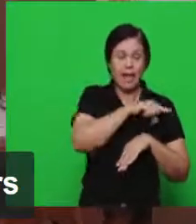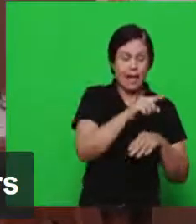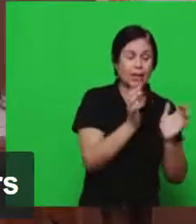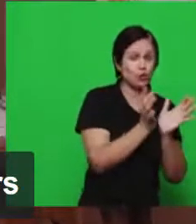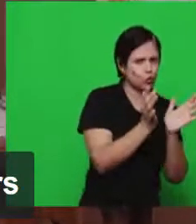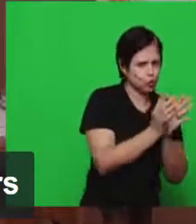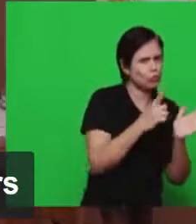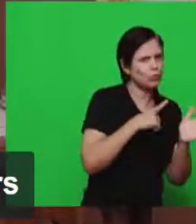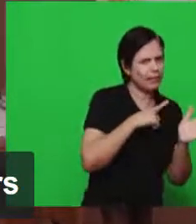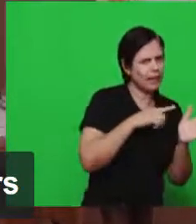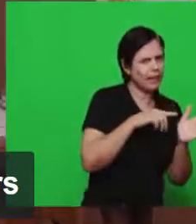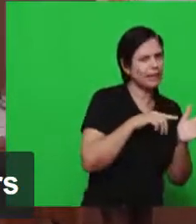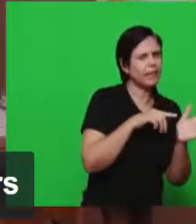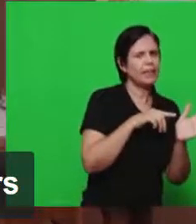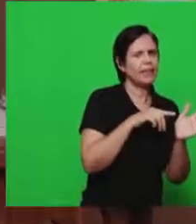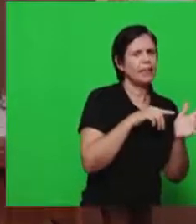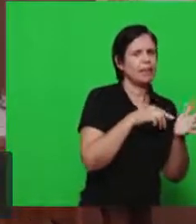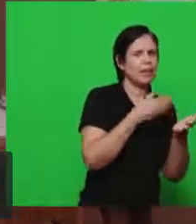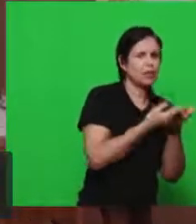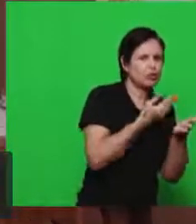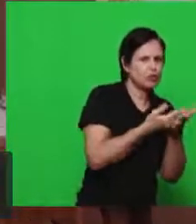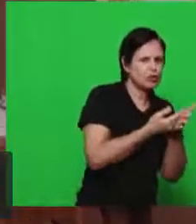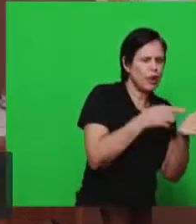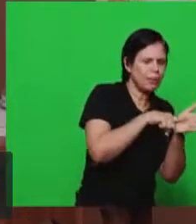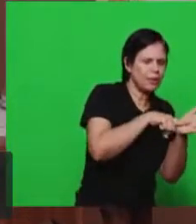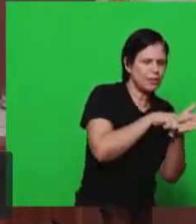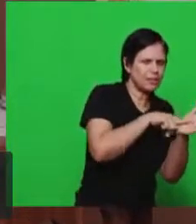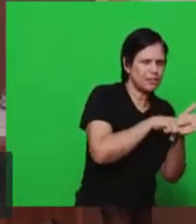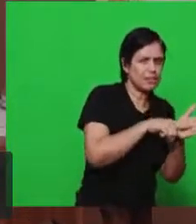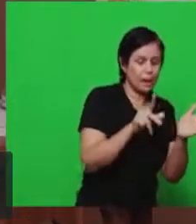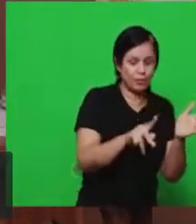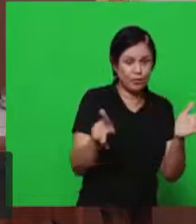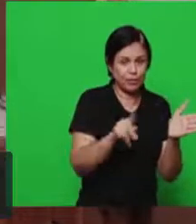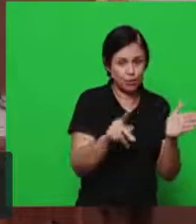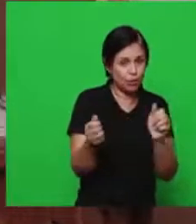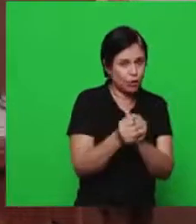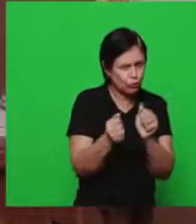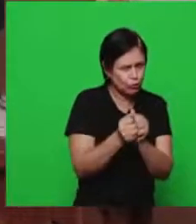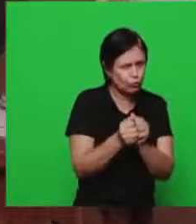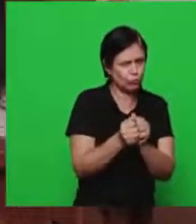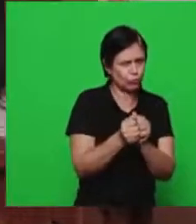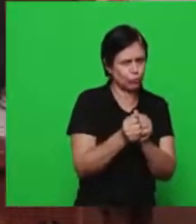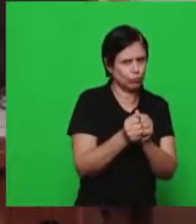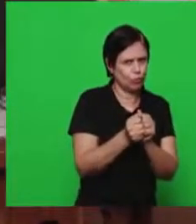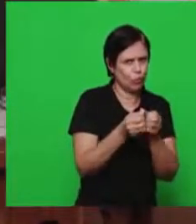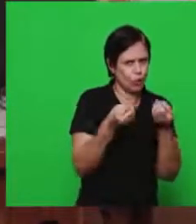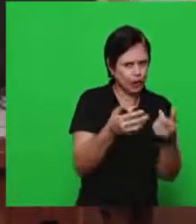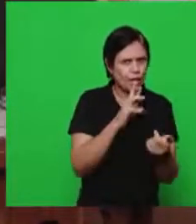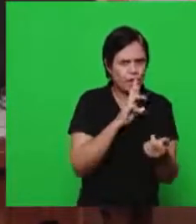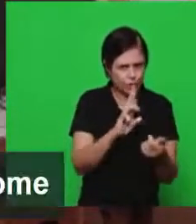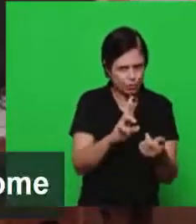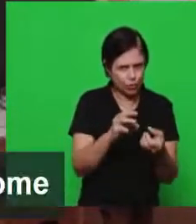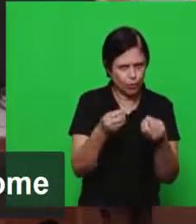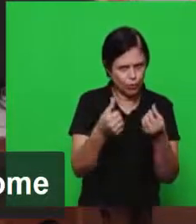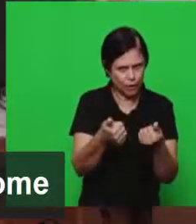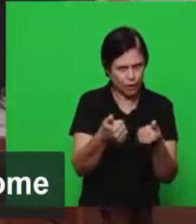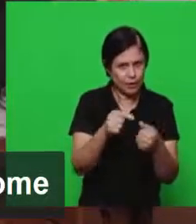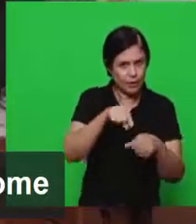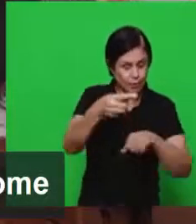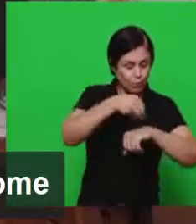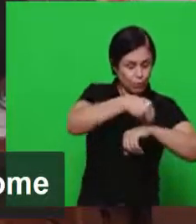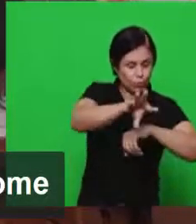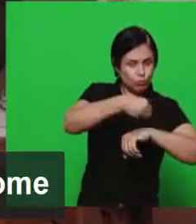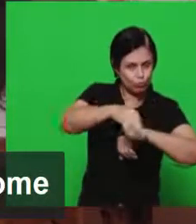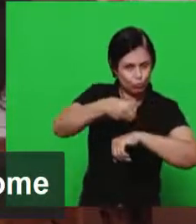senhoras e as professoras vão participar com as senhoras nessas respostas estamos aqui terminando portanto